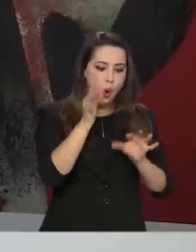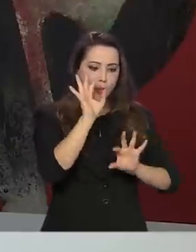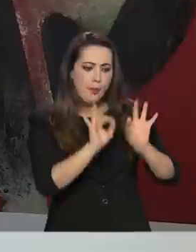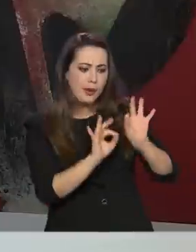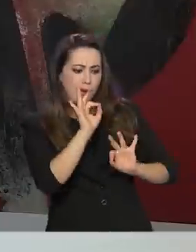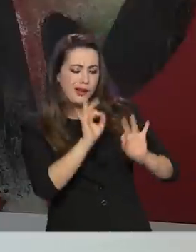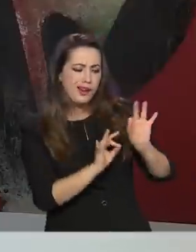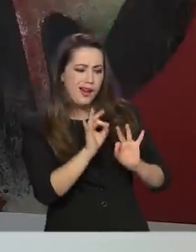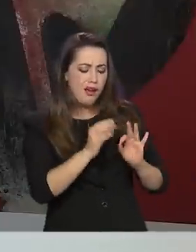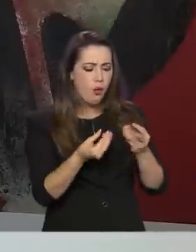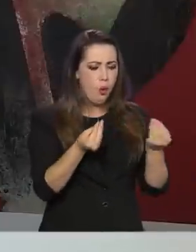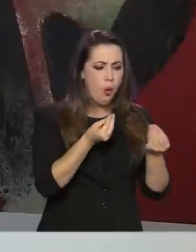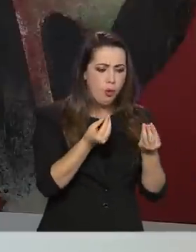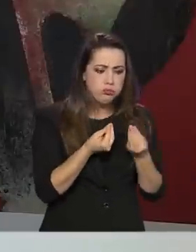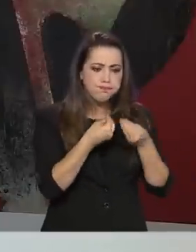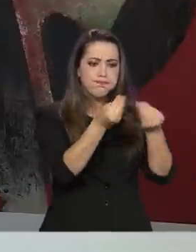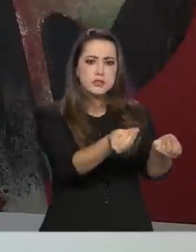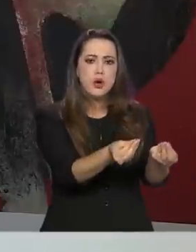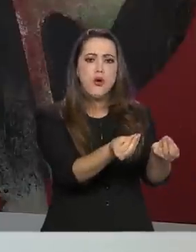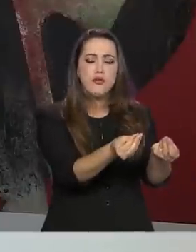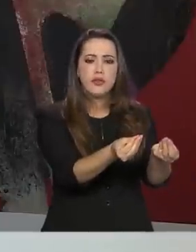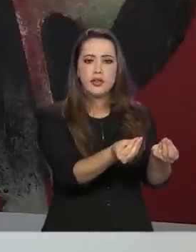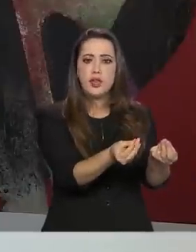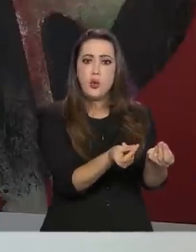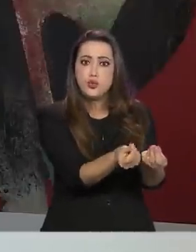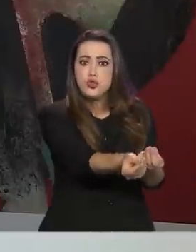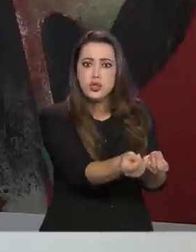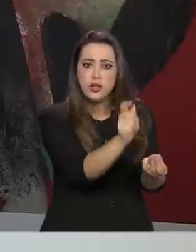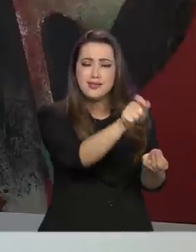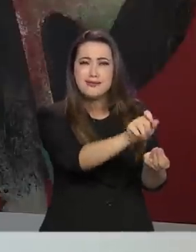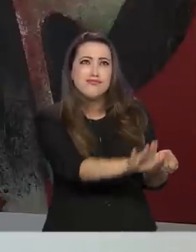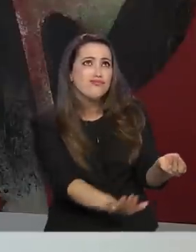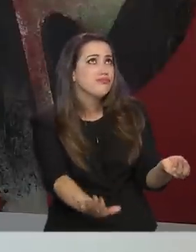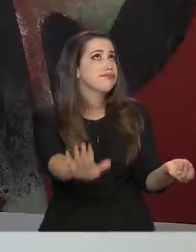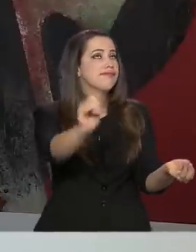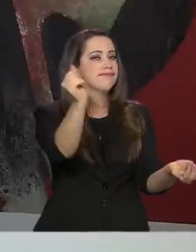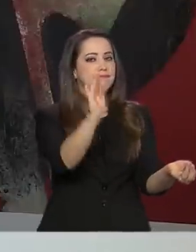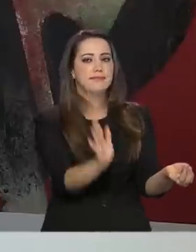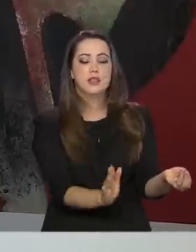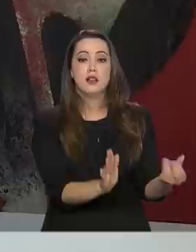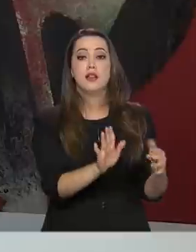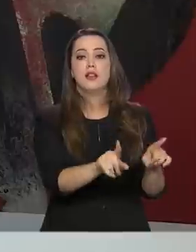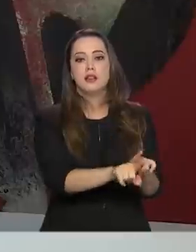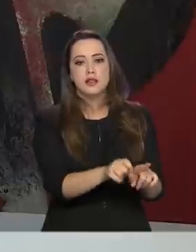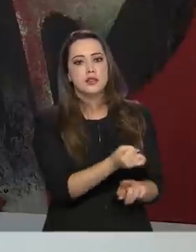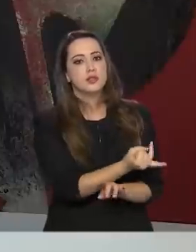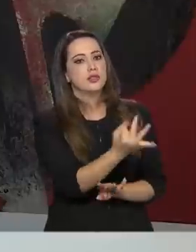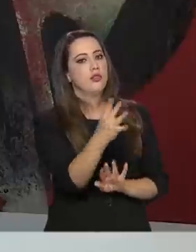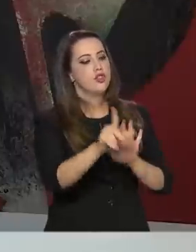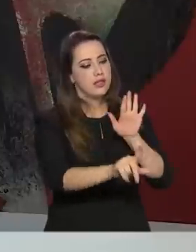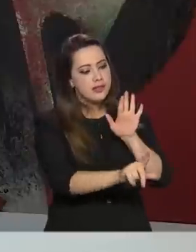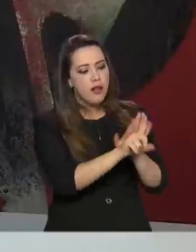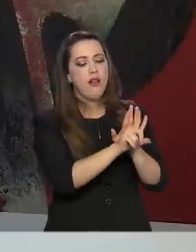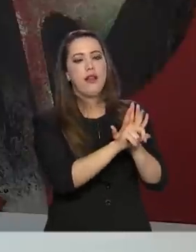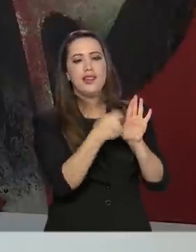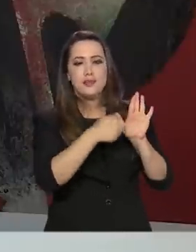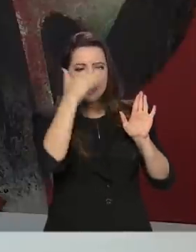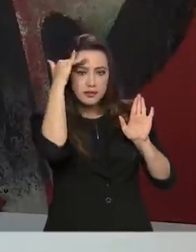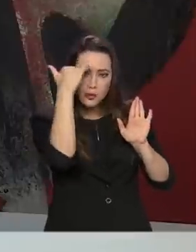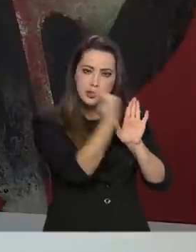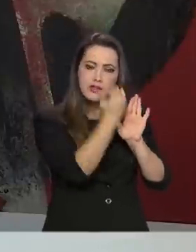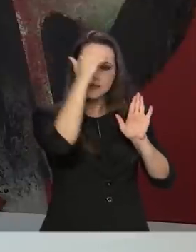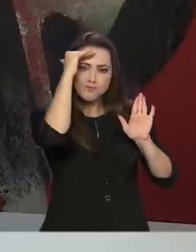recurso chegar até essas pessoas e uma série de leis que nós teríamos que seguir,